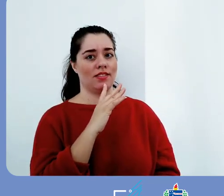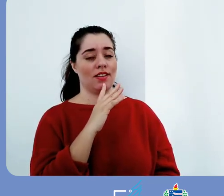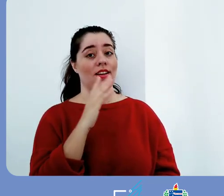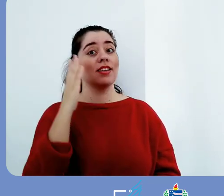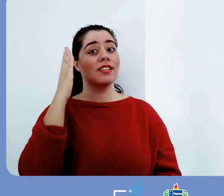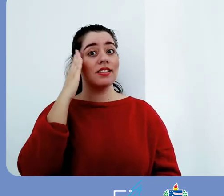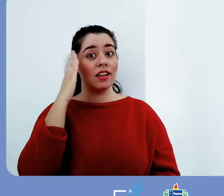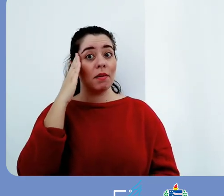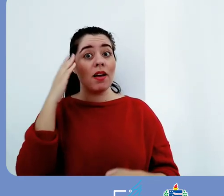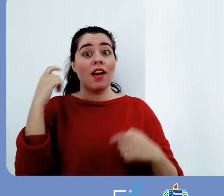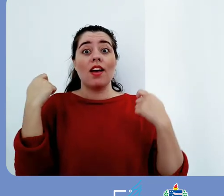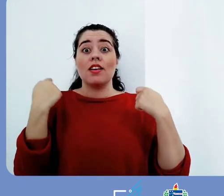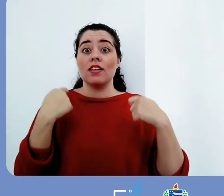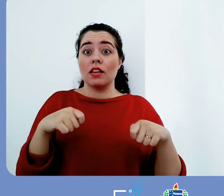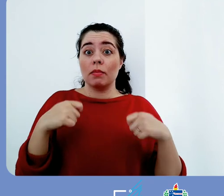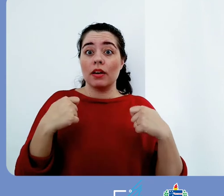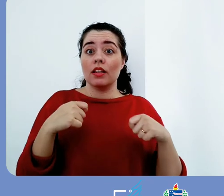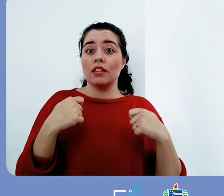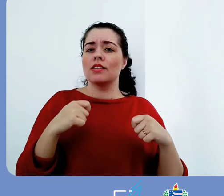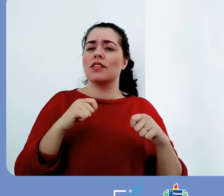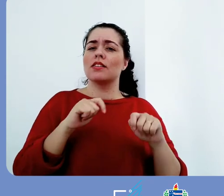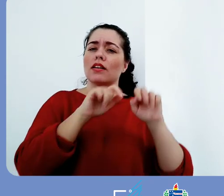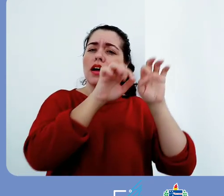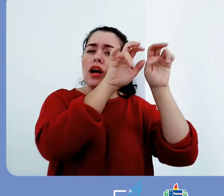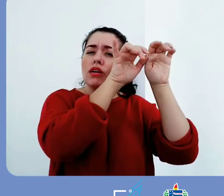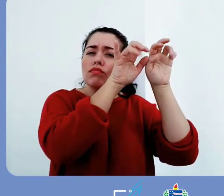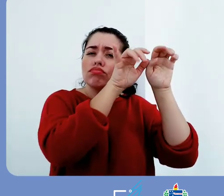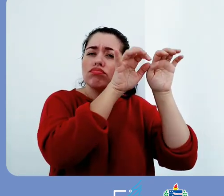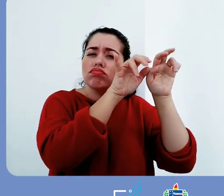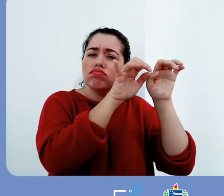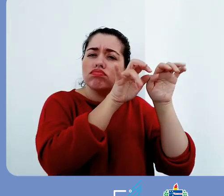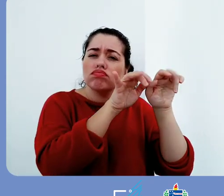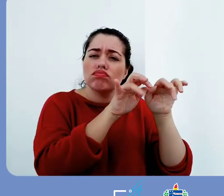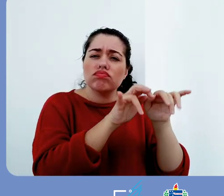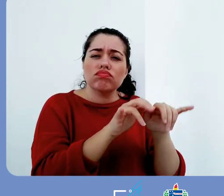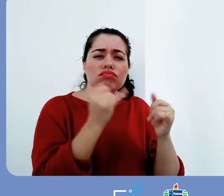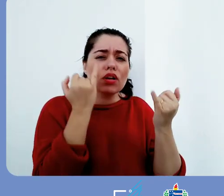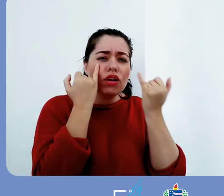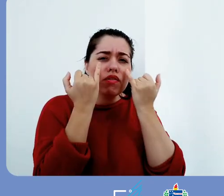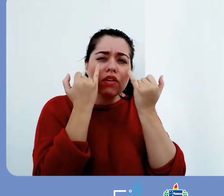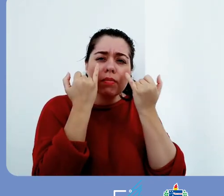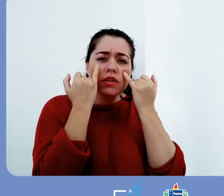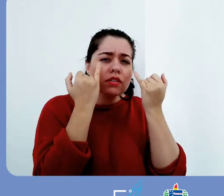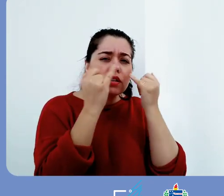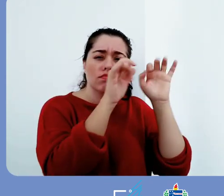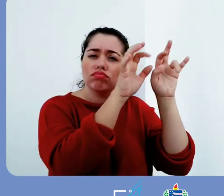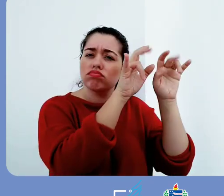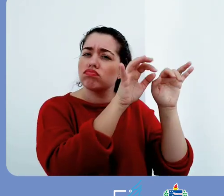professor da UFSC possui tempo necessário para esse tipo de trabalho, mas ele é necessário.